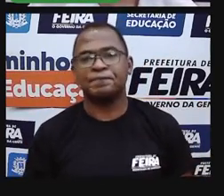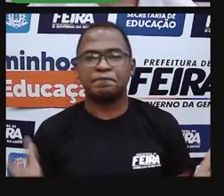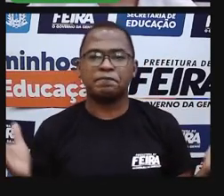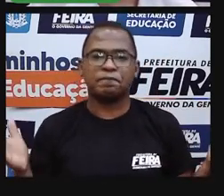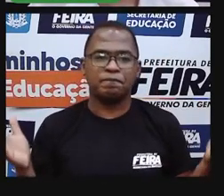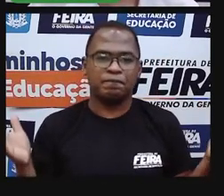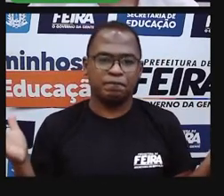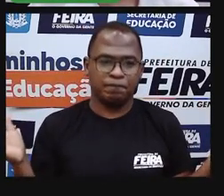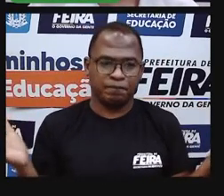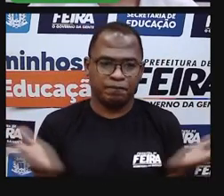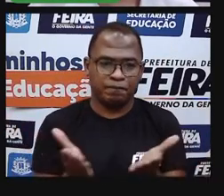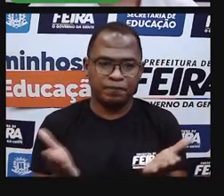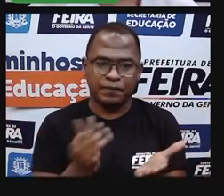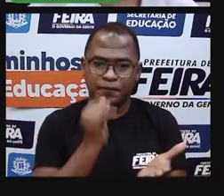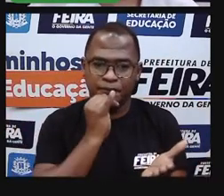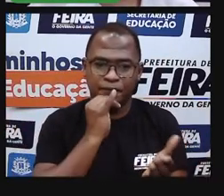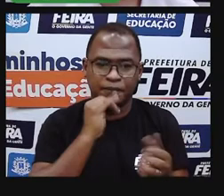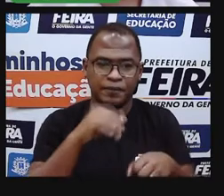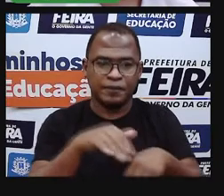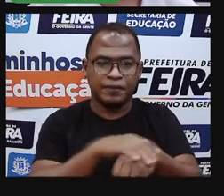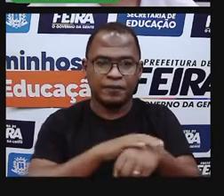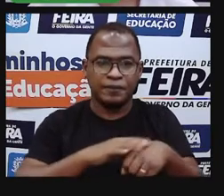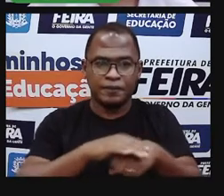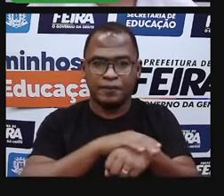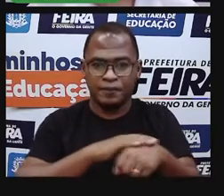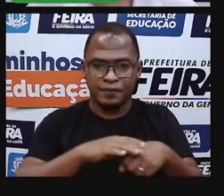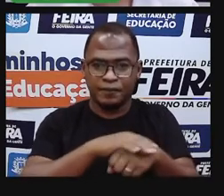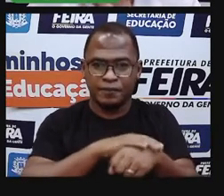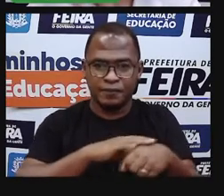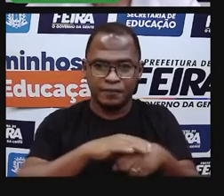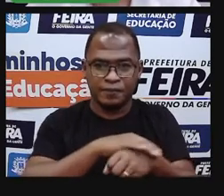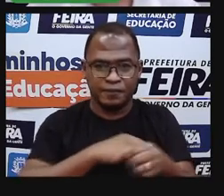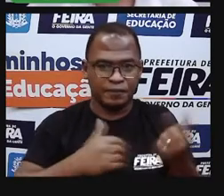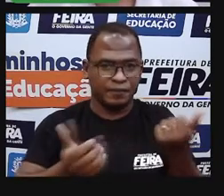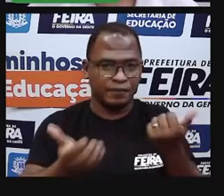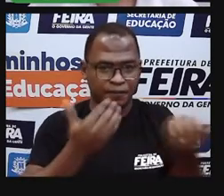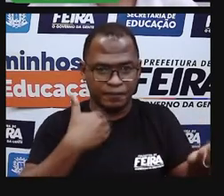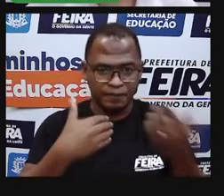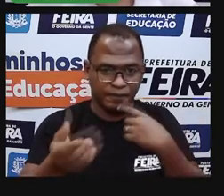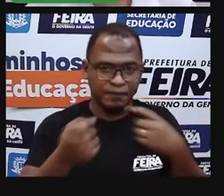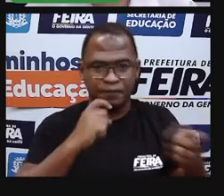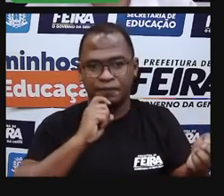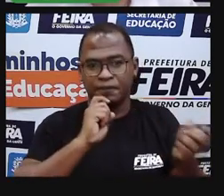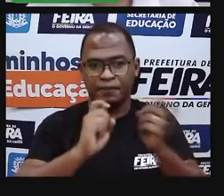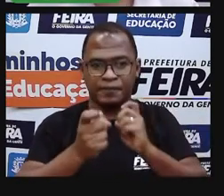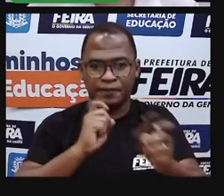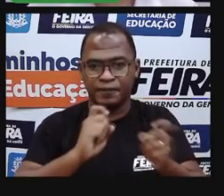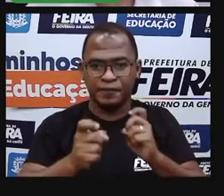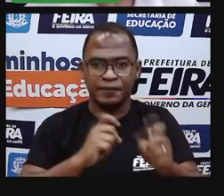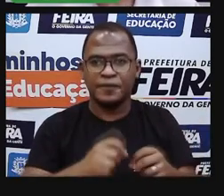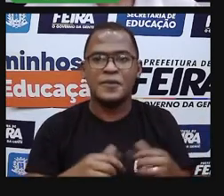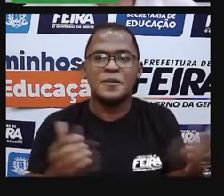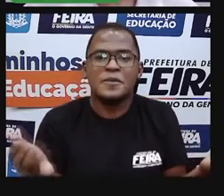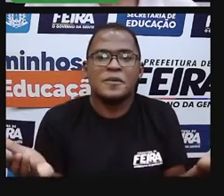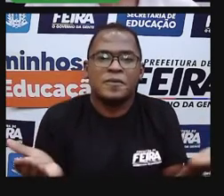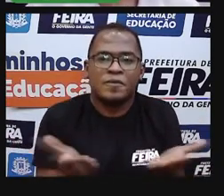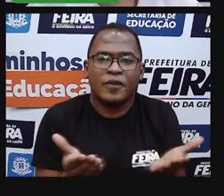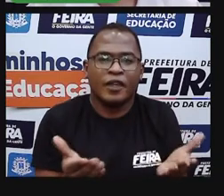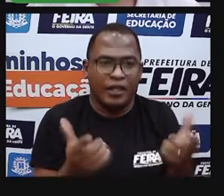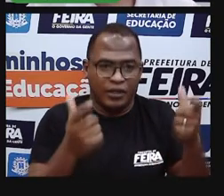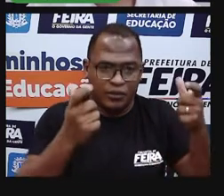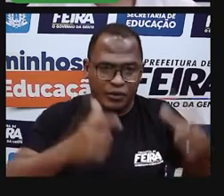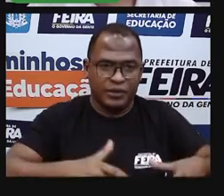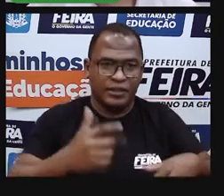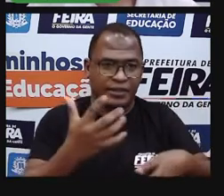a nossa cidade, tá? Mas antes disso, quero trazer essa frase de Frida Kahlo, que diz que nada é